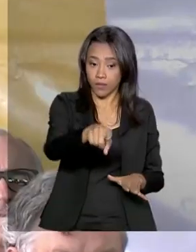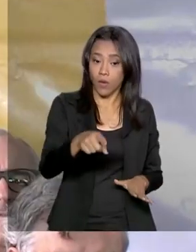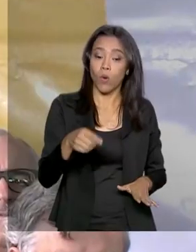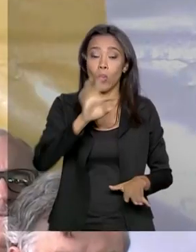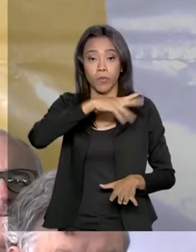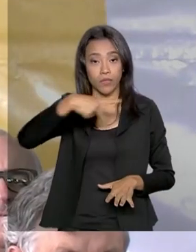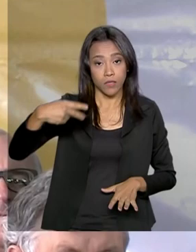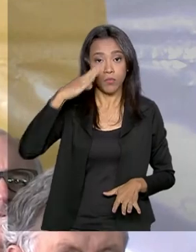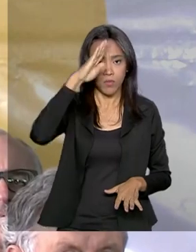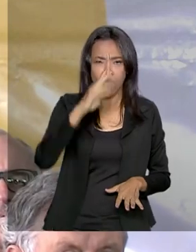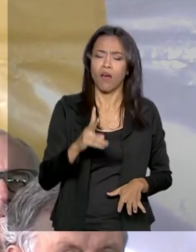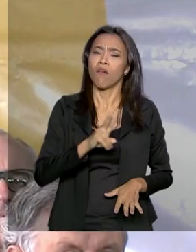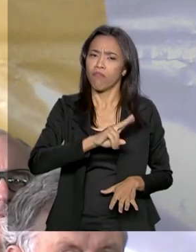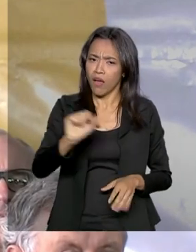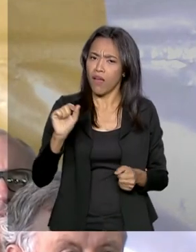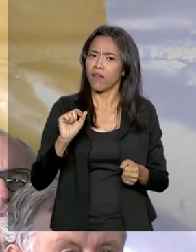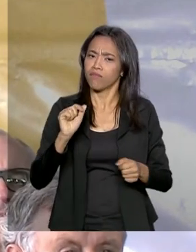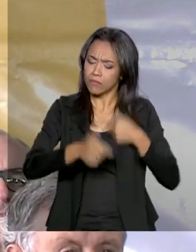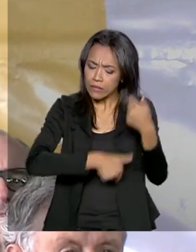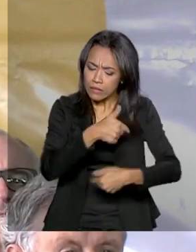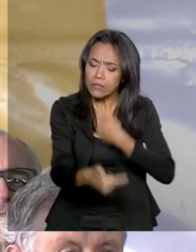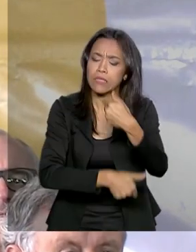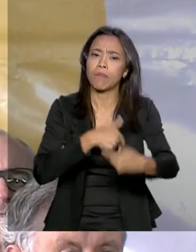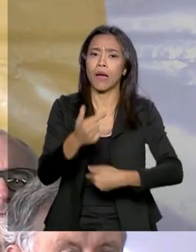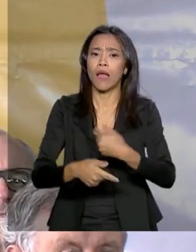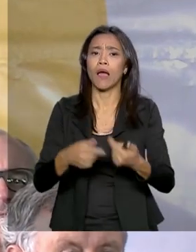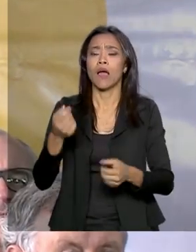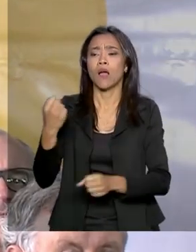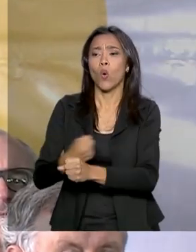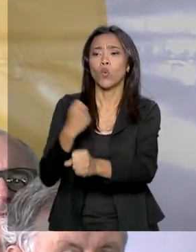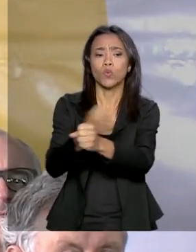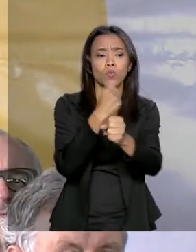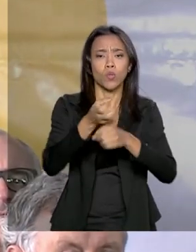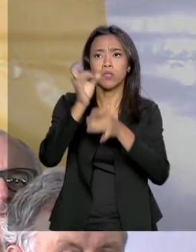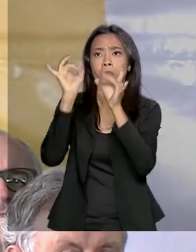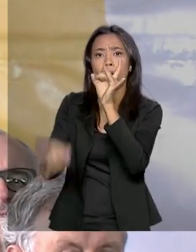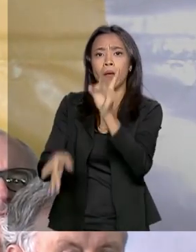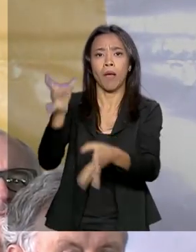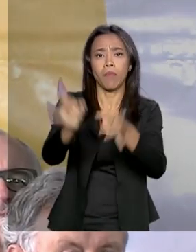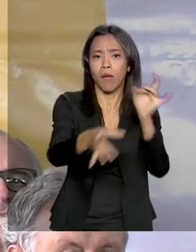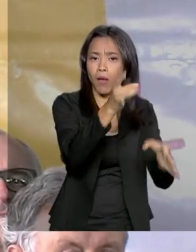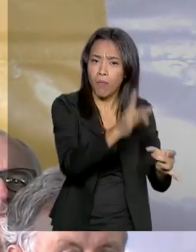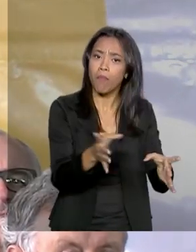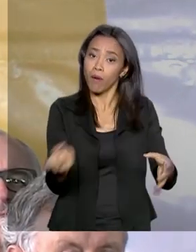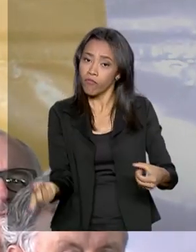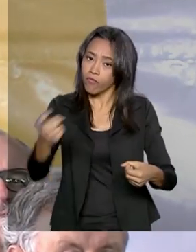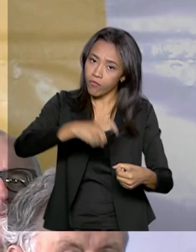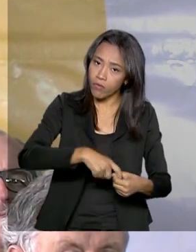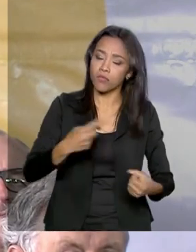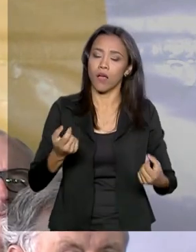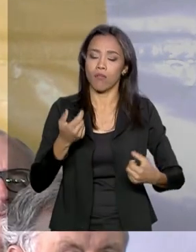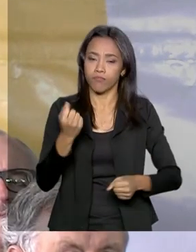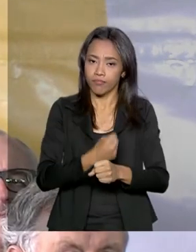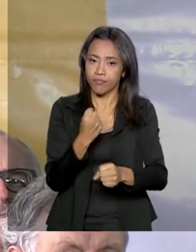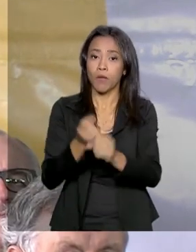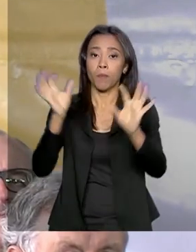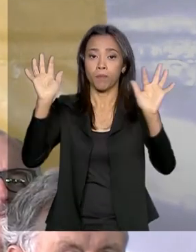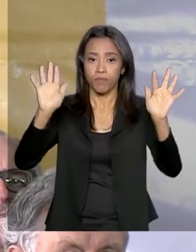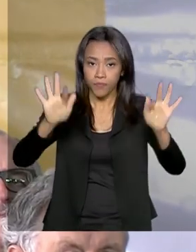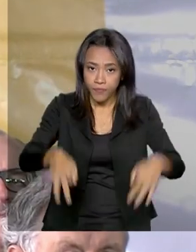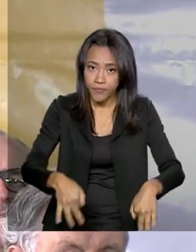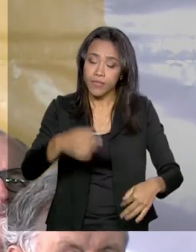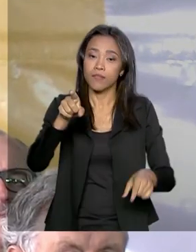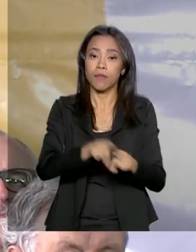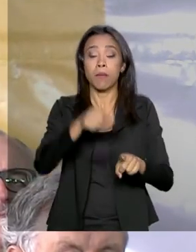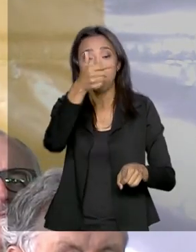vai fazer de tudo para concluir obras paradas e anunciou que serão liberados mais 100 milhões de reais para a duplicação de